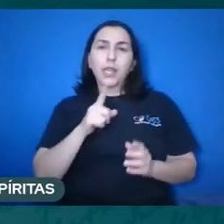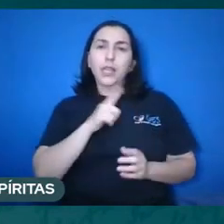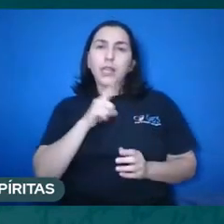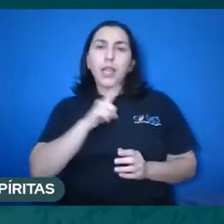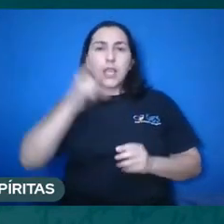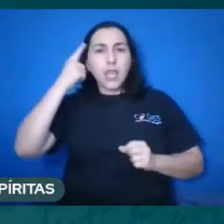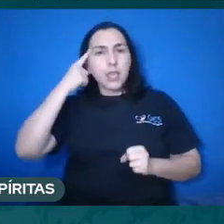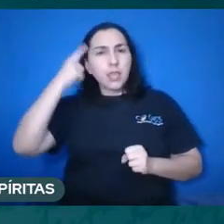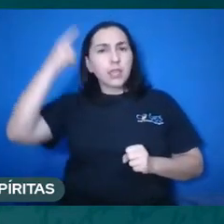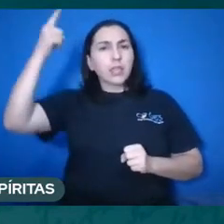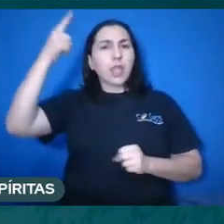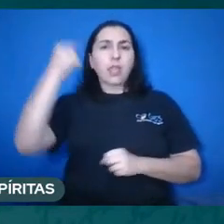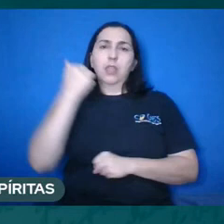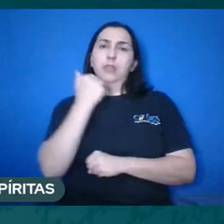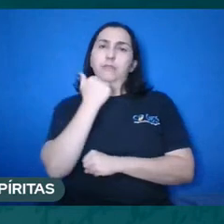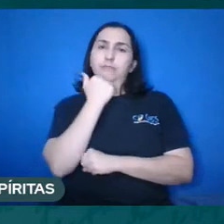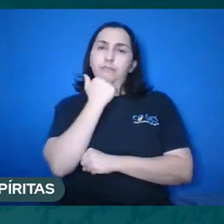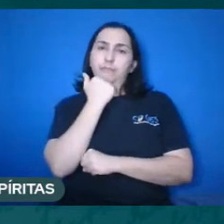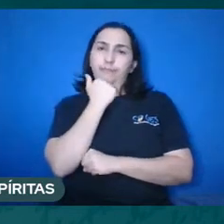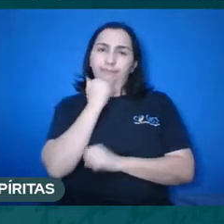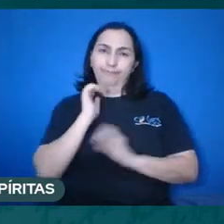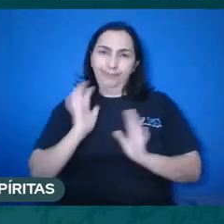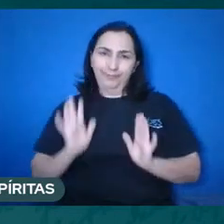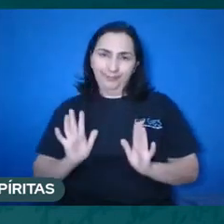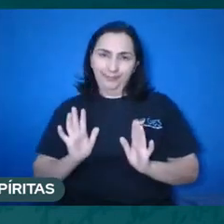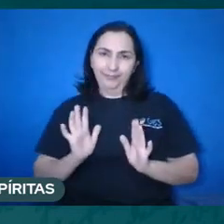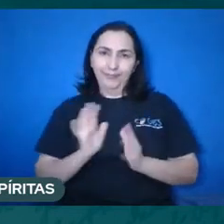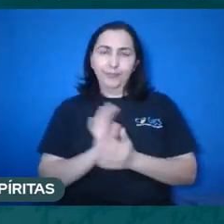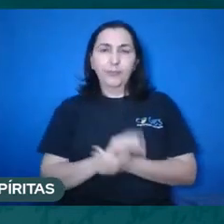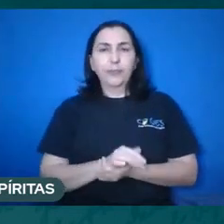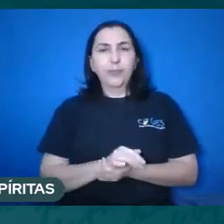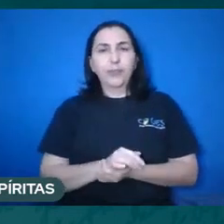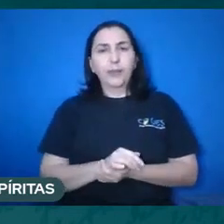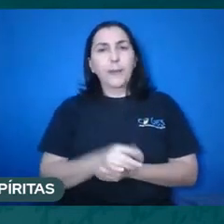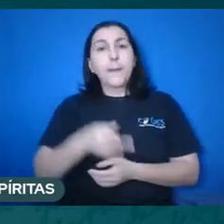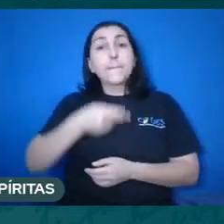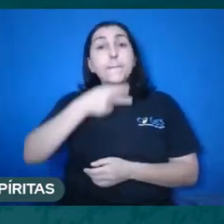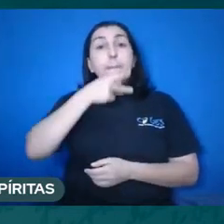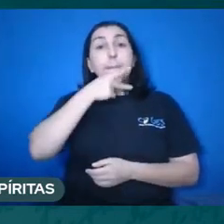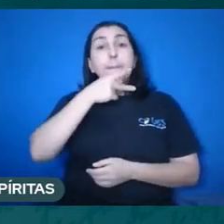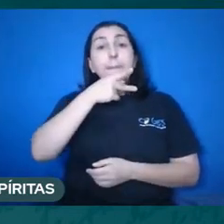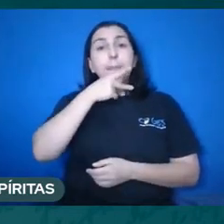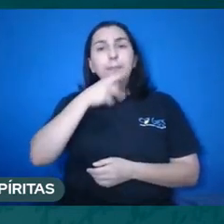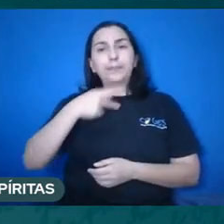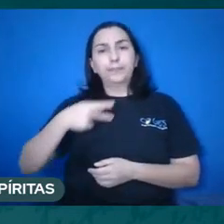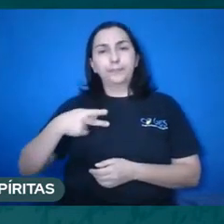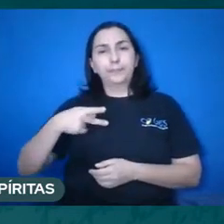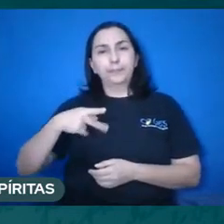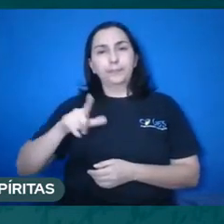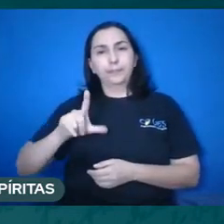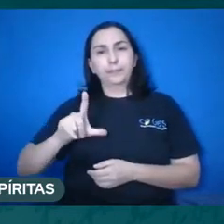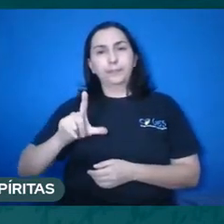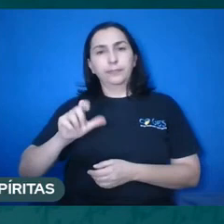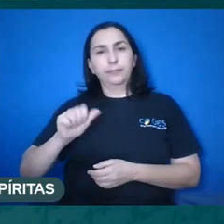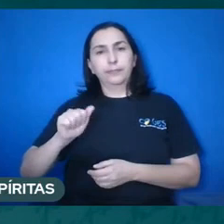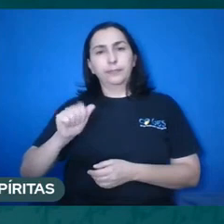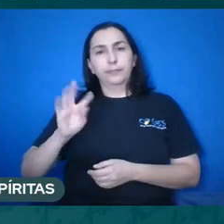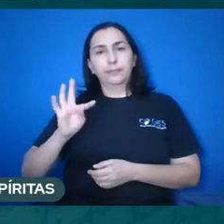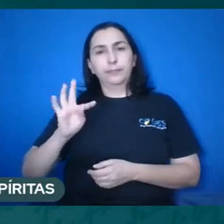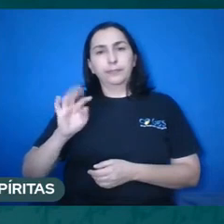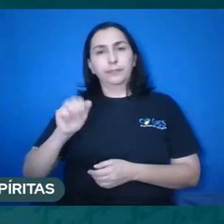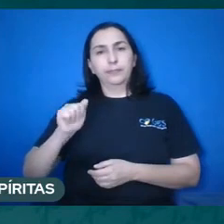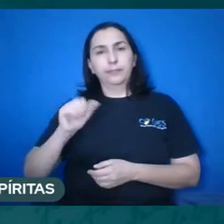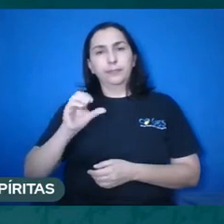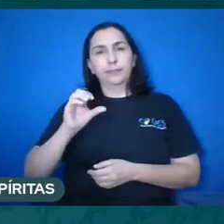socrática. Se nós olharmos a ideia de Platão, Platão já dizia que a alma é